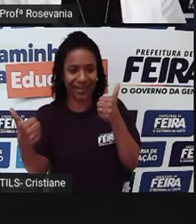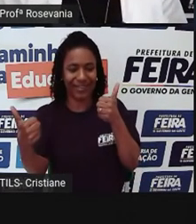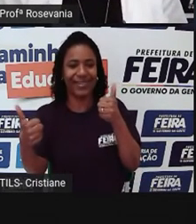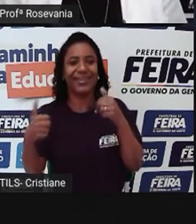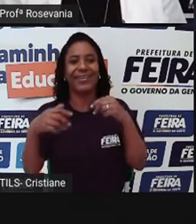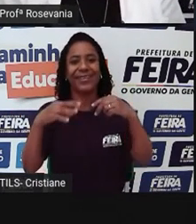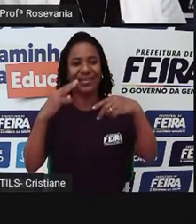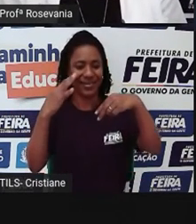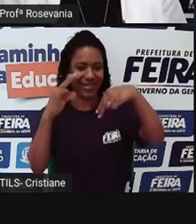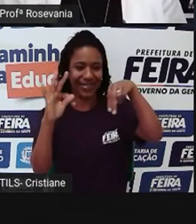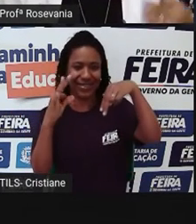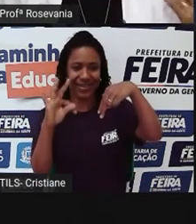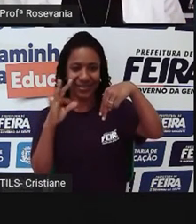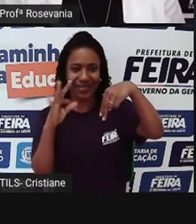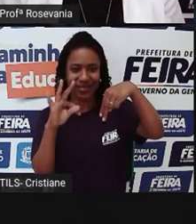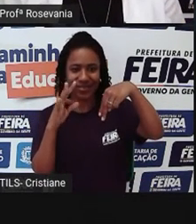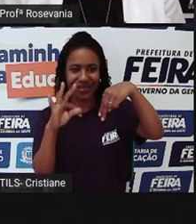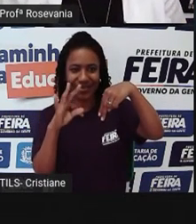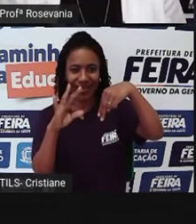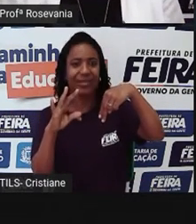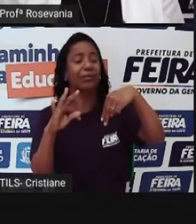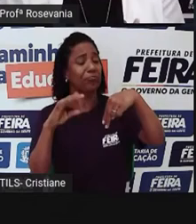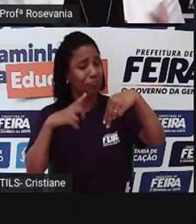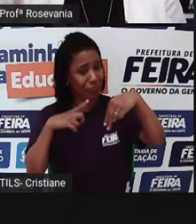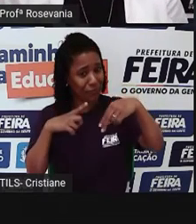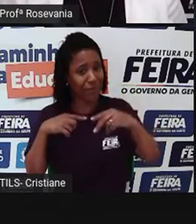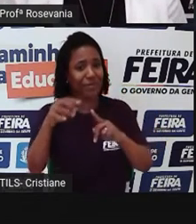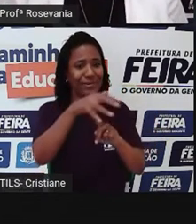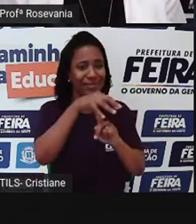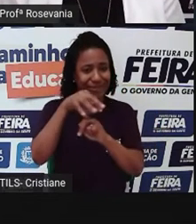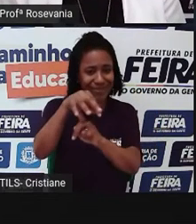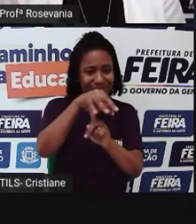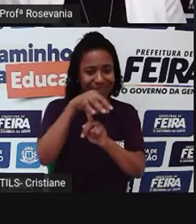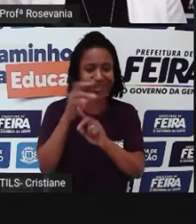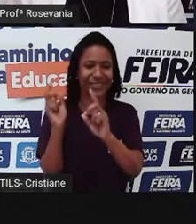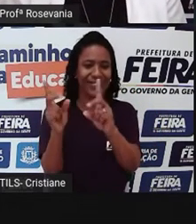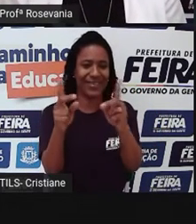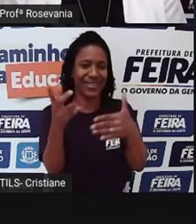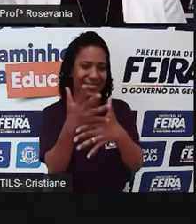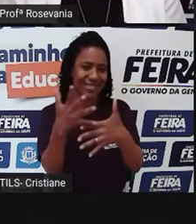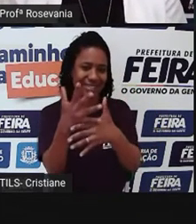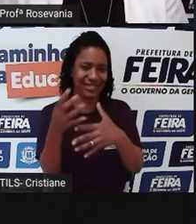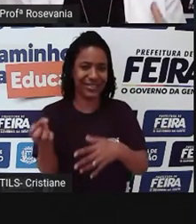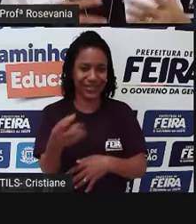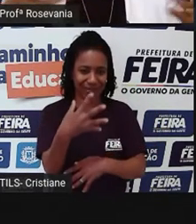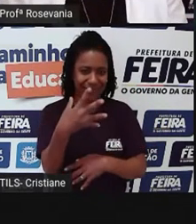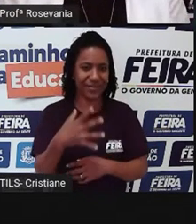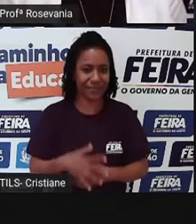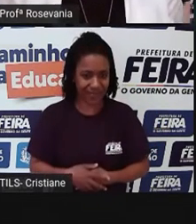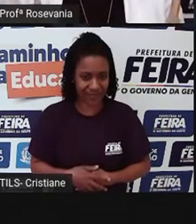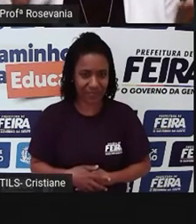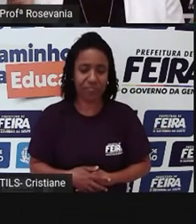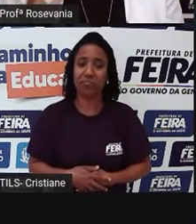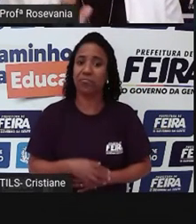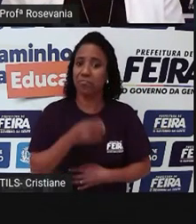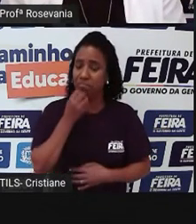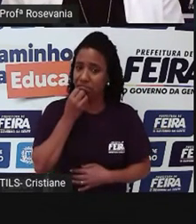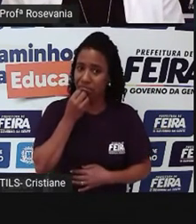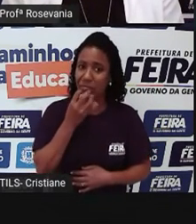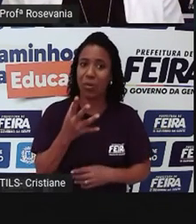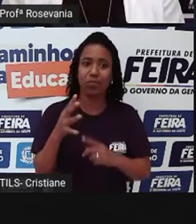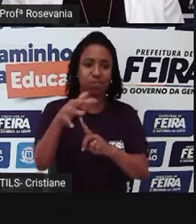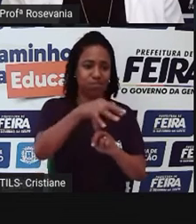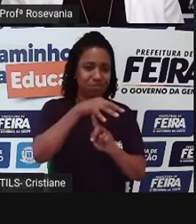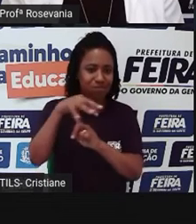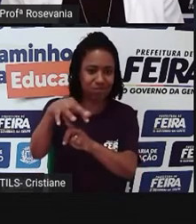é histórica e que pega um bairro enorme ali como o bairro da Cidade Nova e acaba